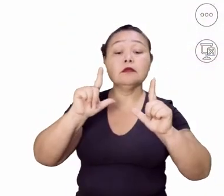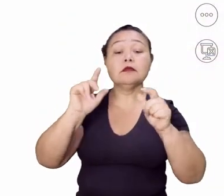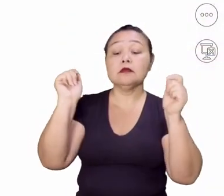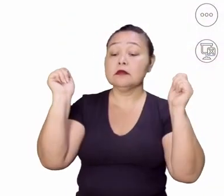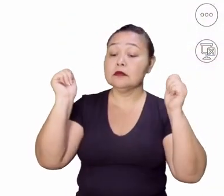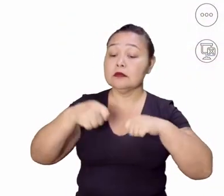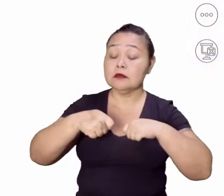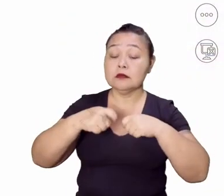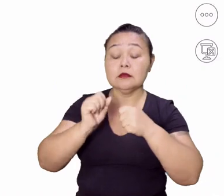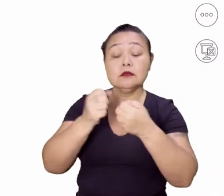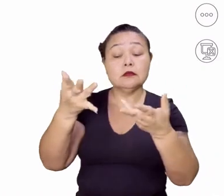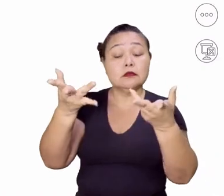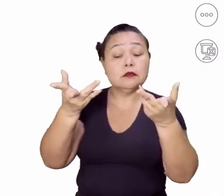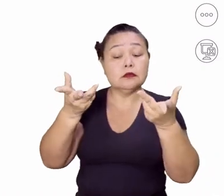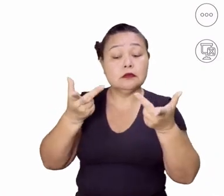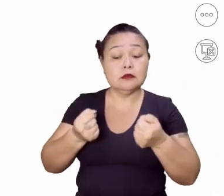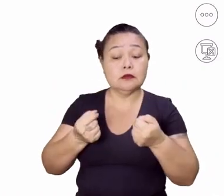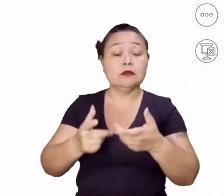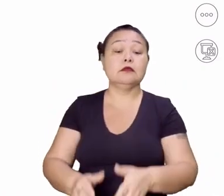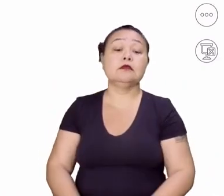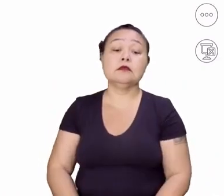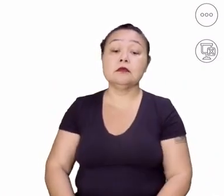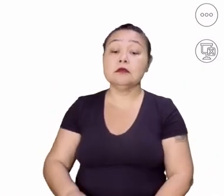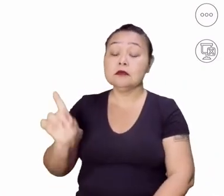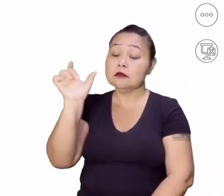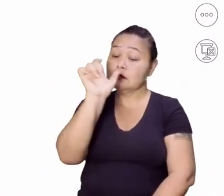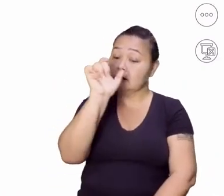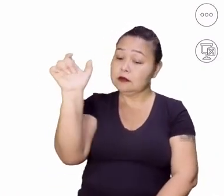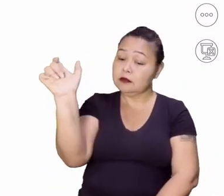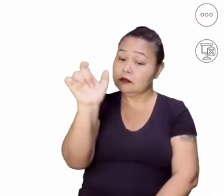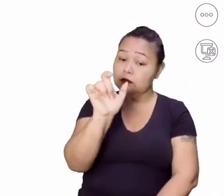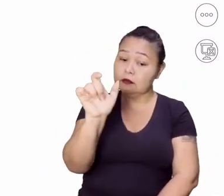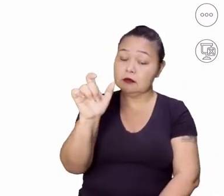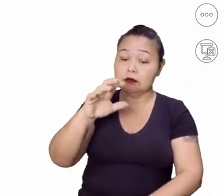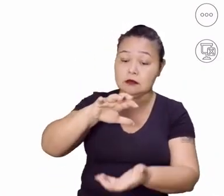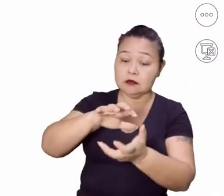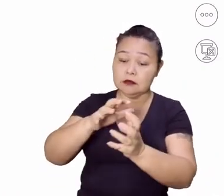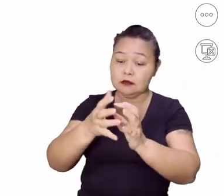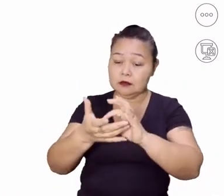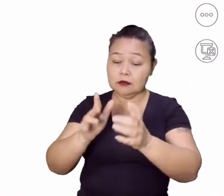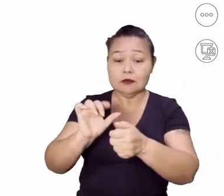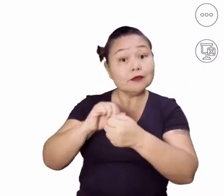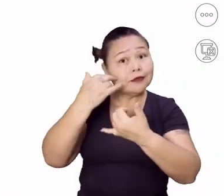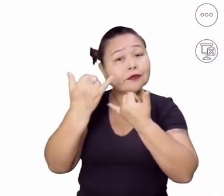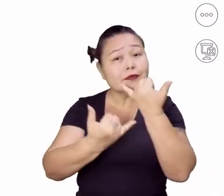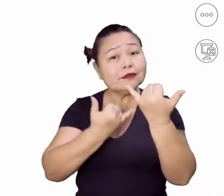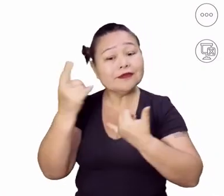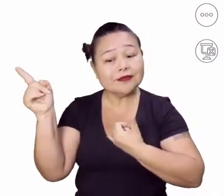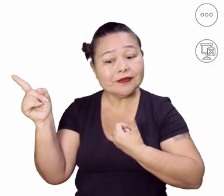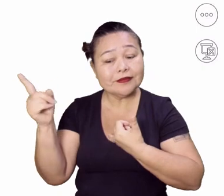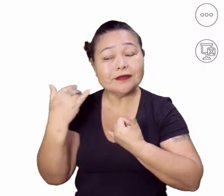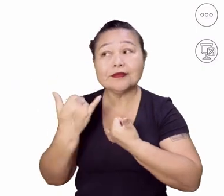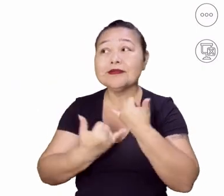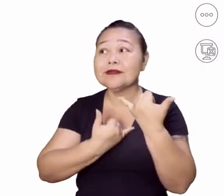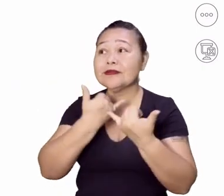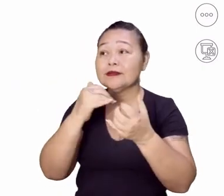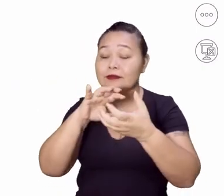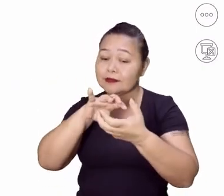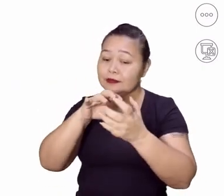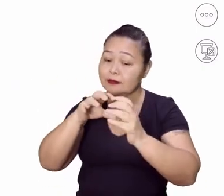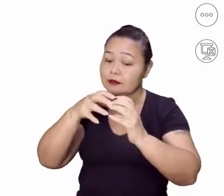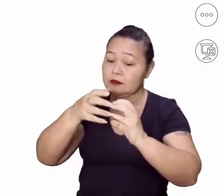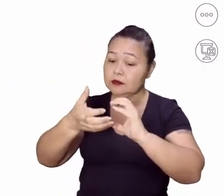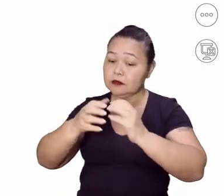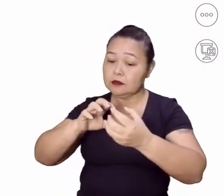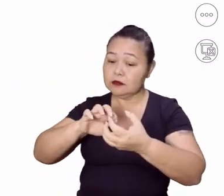competências e habilidades. Você está vendo aí esse cubo mágico? Vocês já brincaram, gente, com esse cubo?